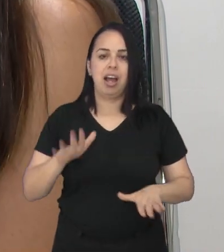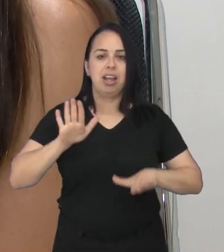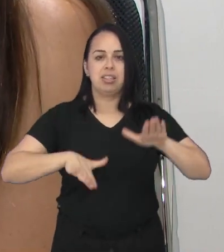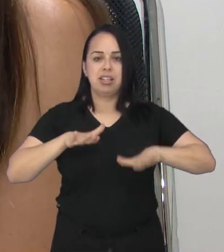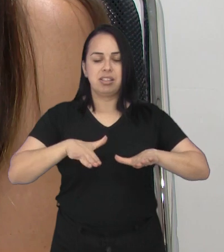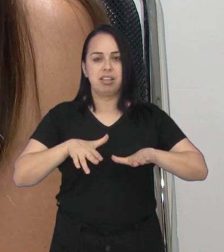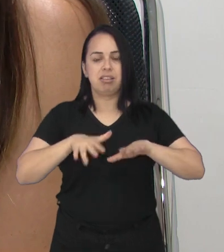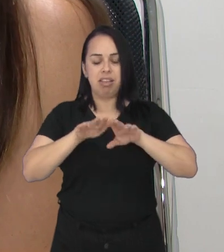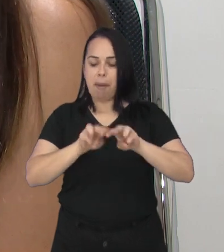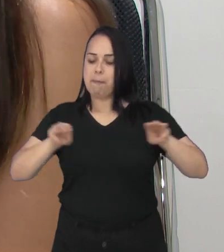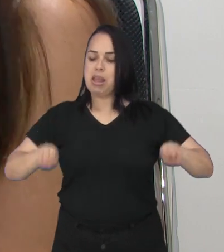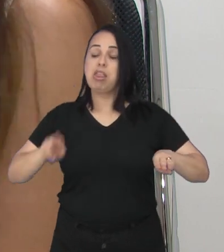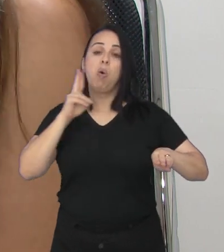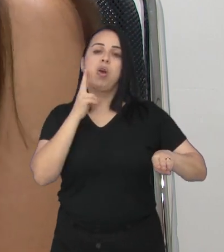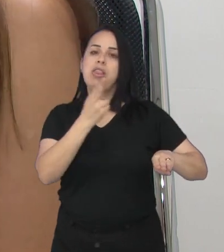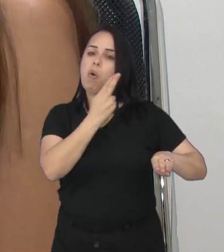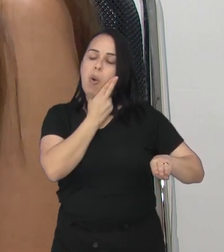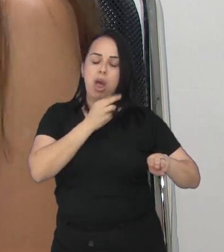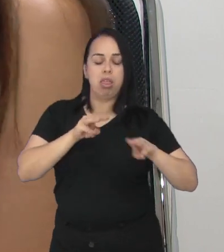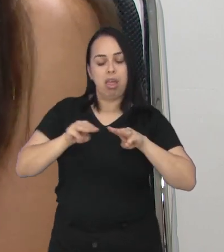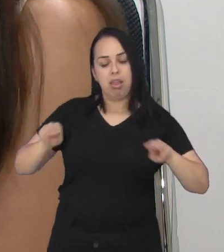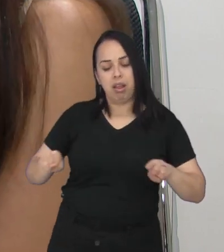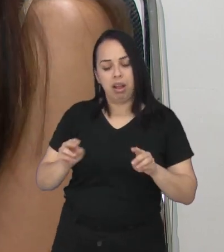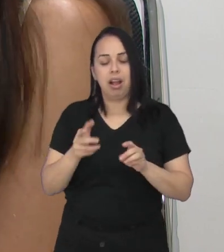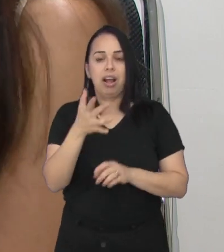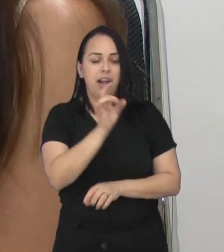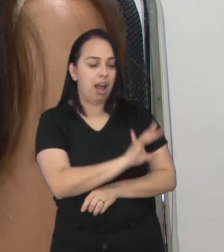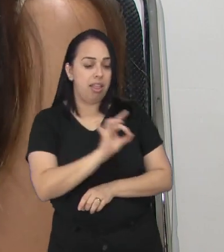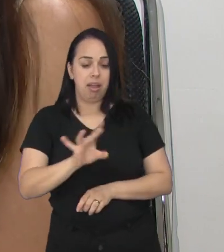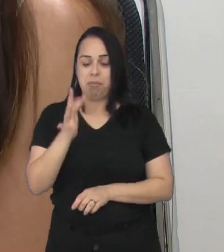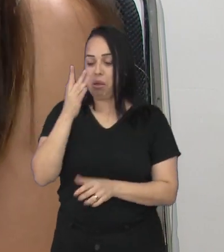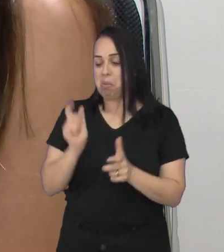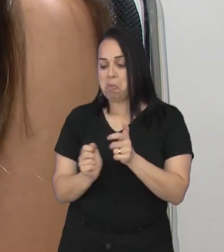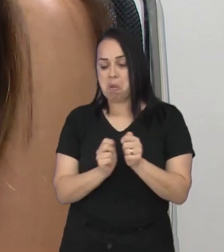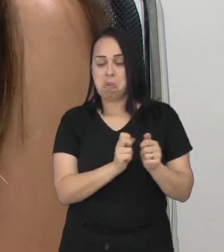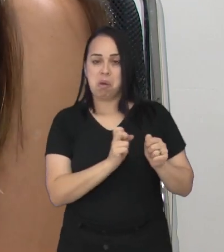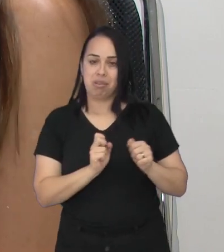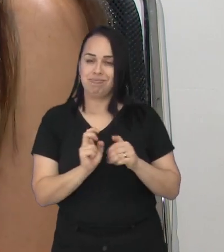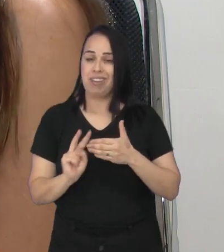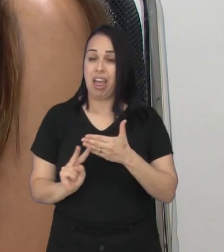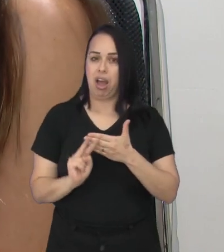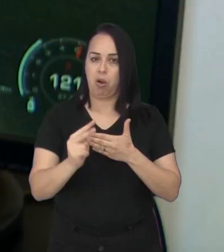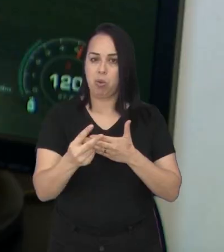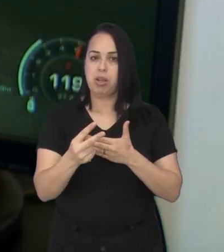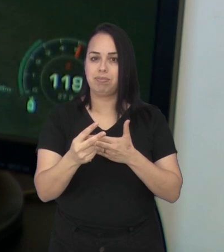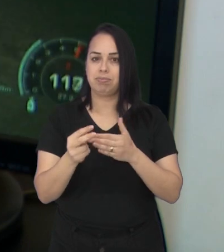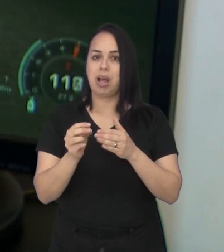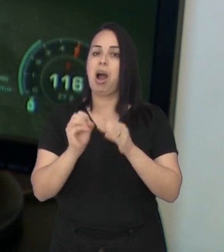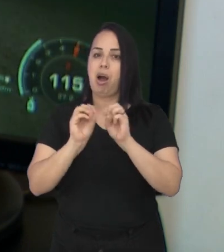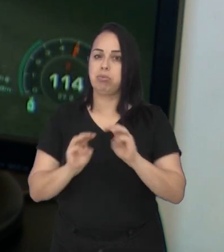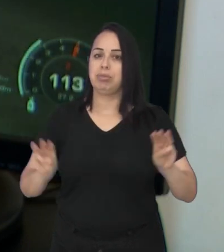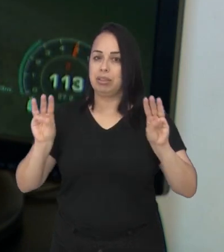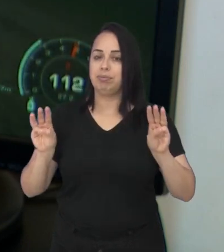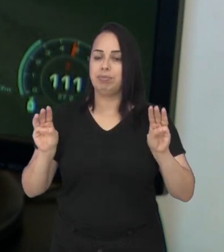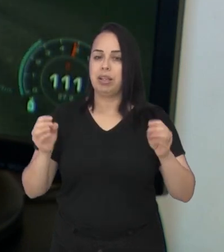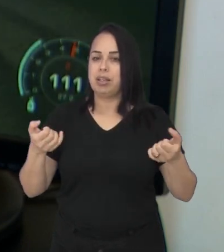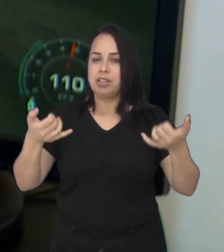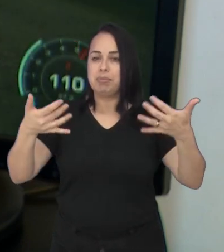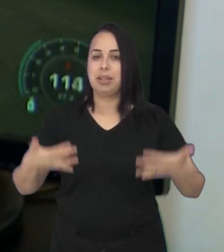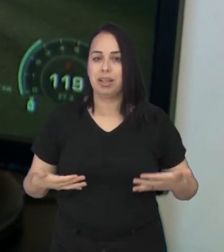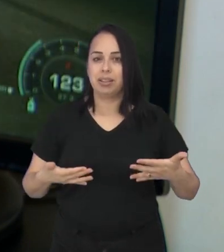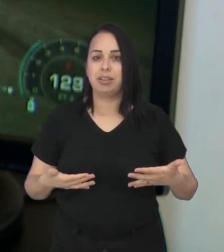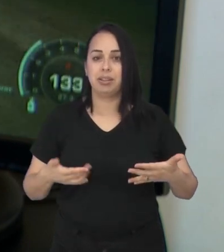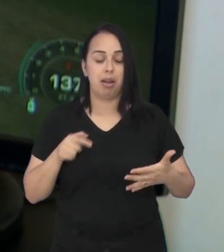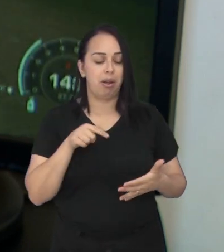num mundo à parte. Nós estamos numa mesa de restaurante, cada um está no seu mundo, na sua tecnologia. Como consequência, a